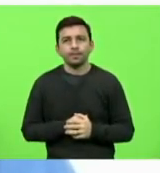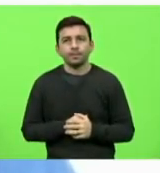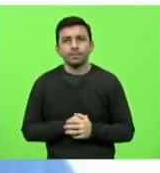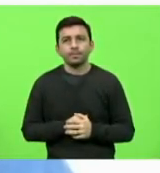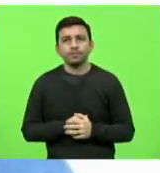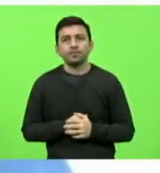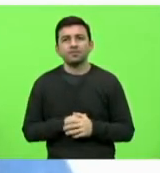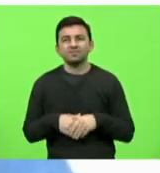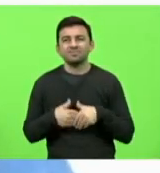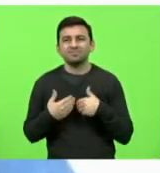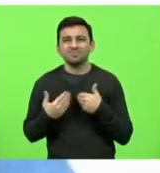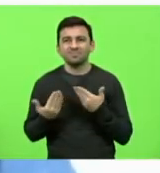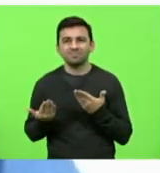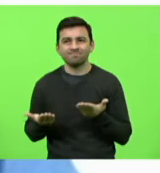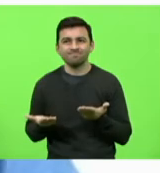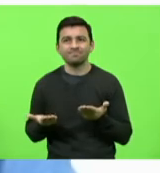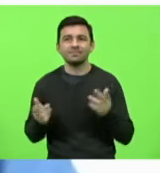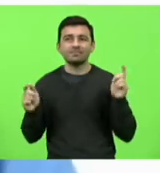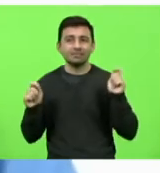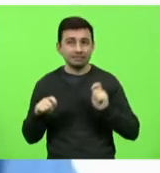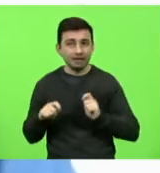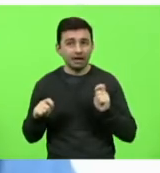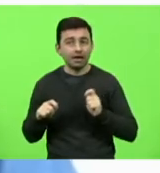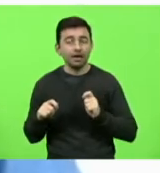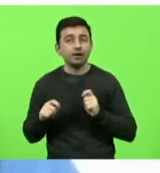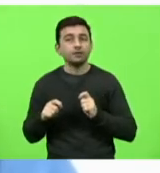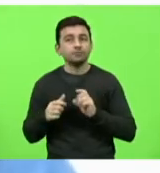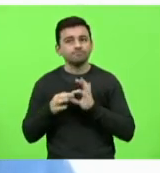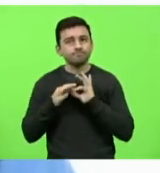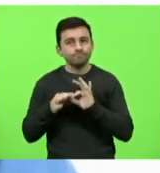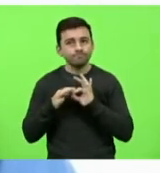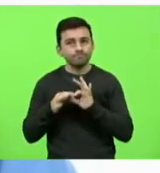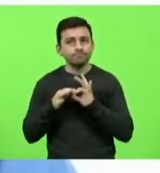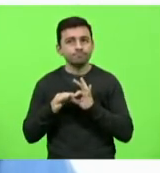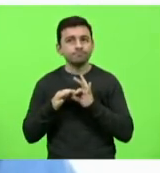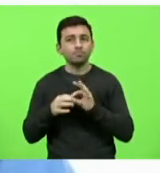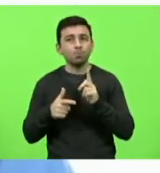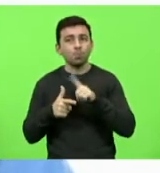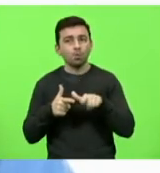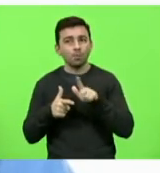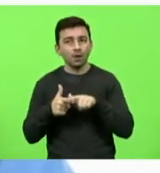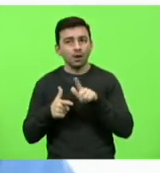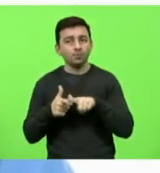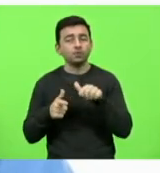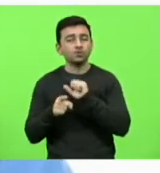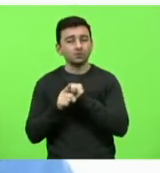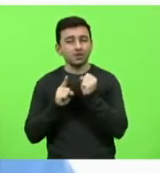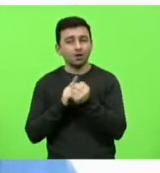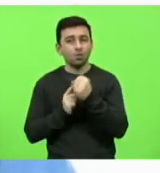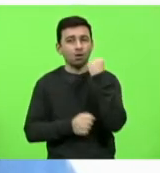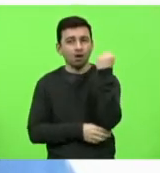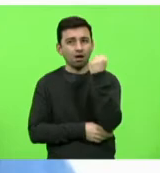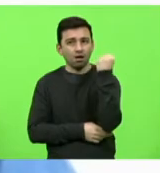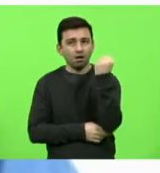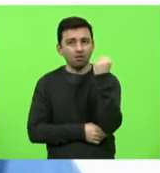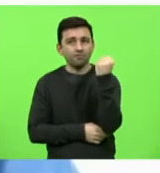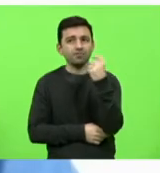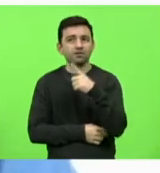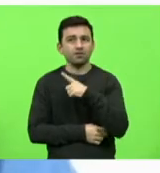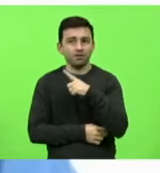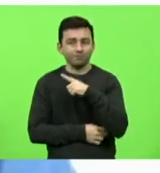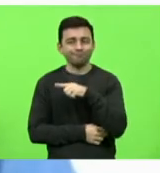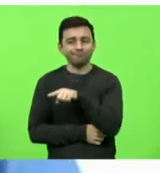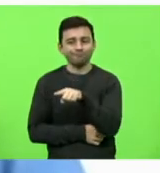essa convivência, traz problemas sociais muito graves. Nós vemos